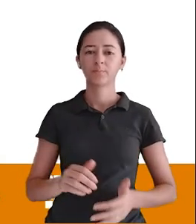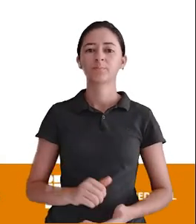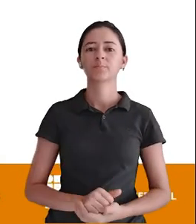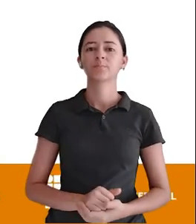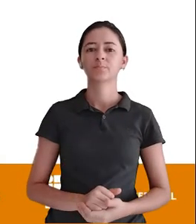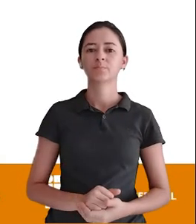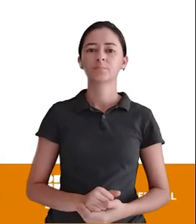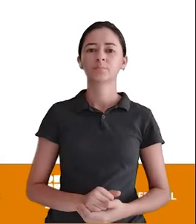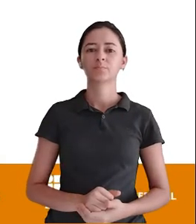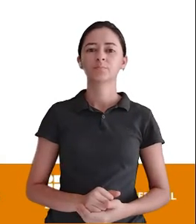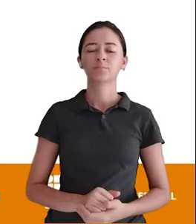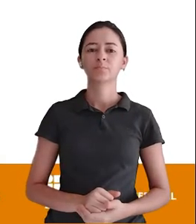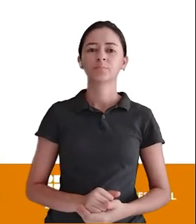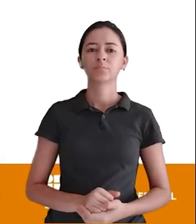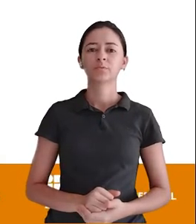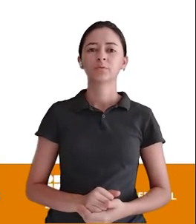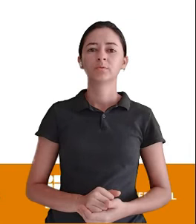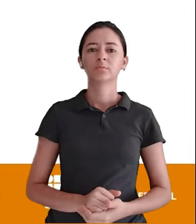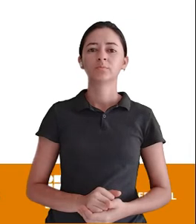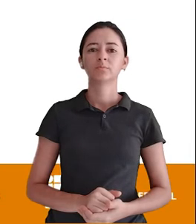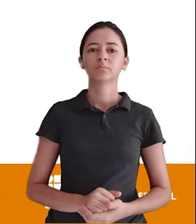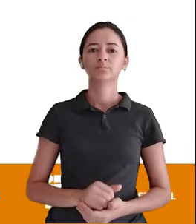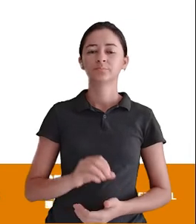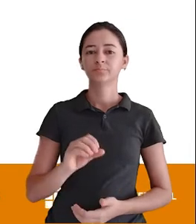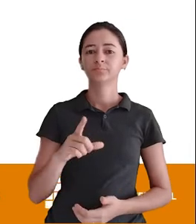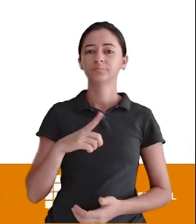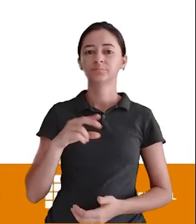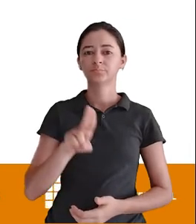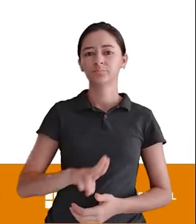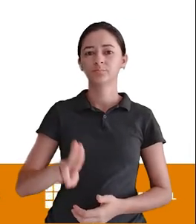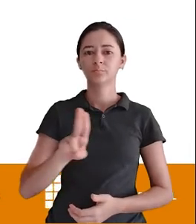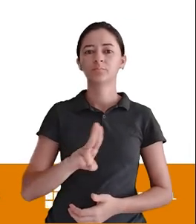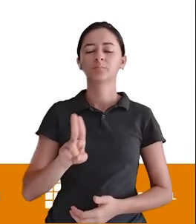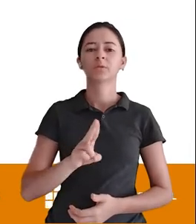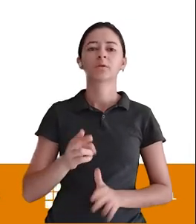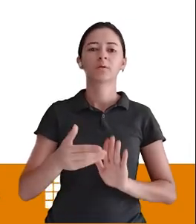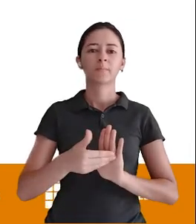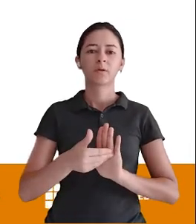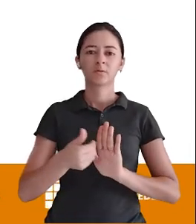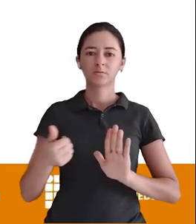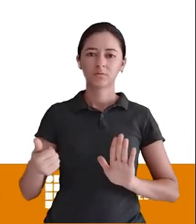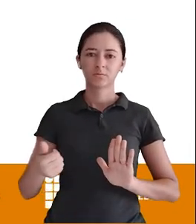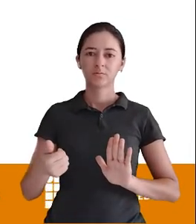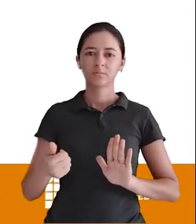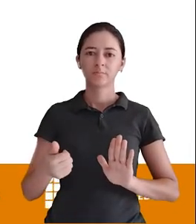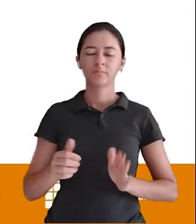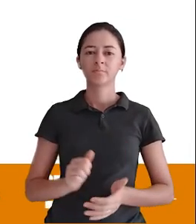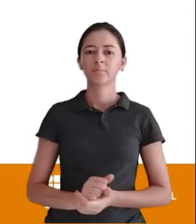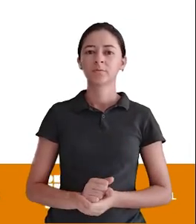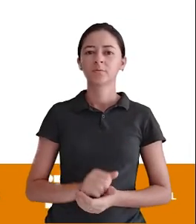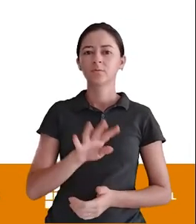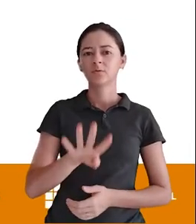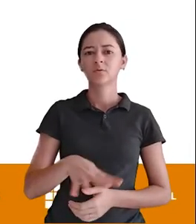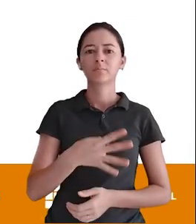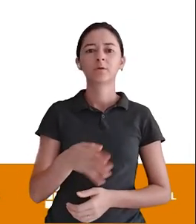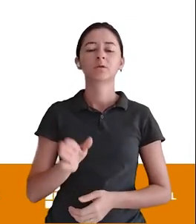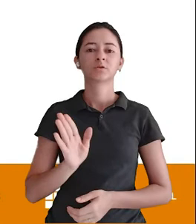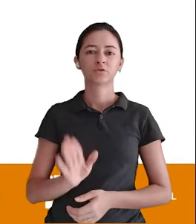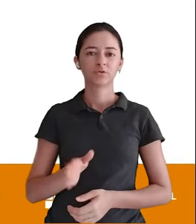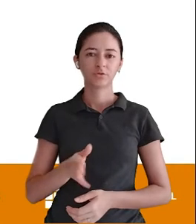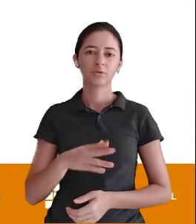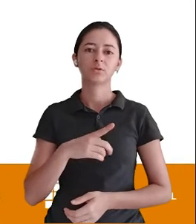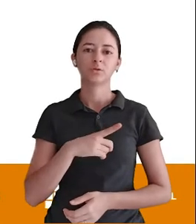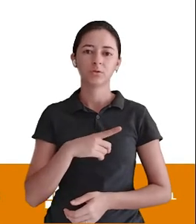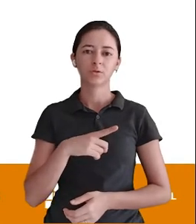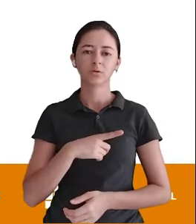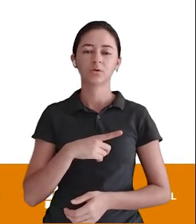Então Deixa eu posicionar aqui Então o operador drop É utilizado para Apagar um atributo De uma tabela Que já exista